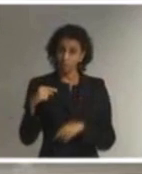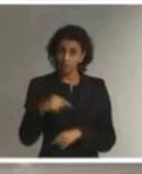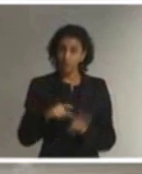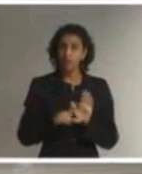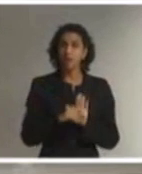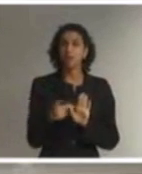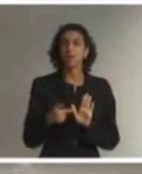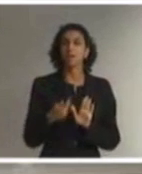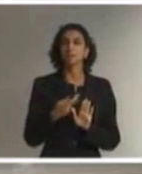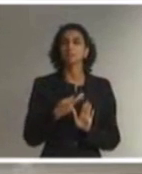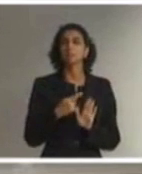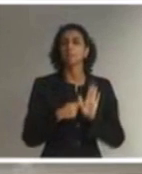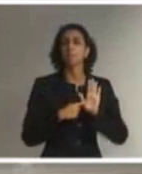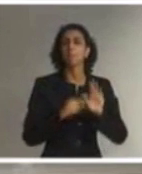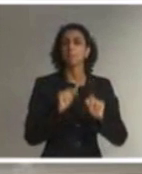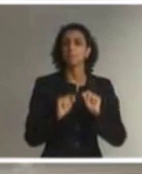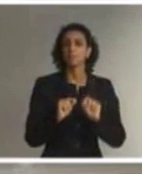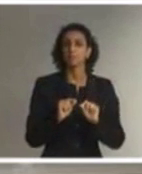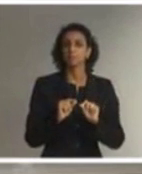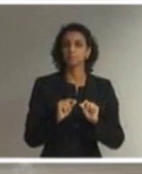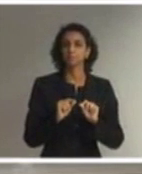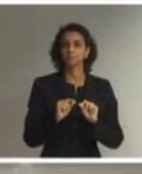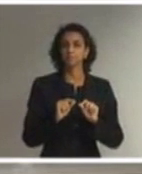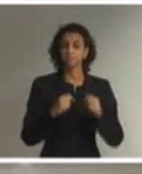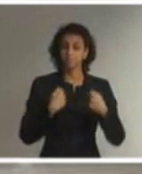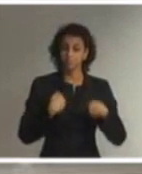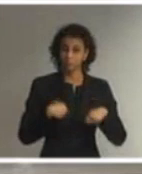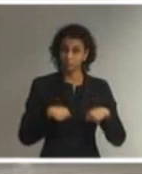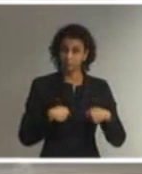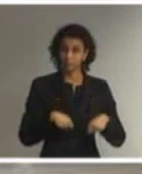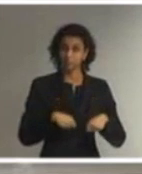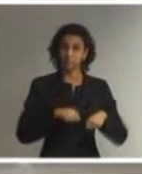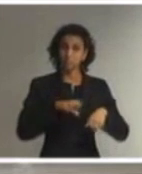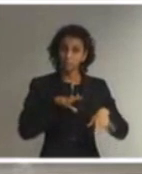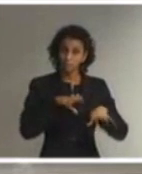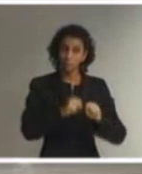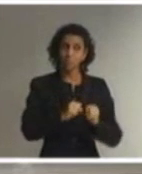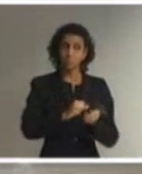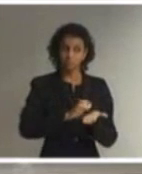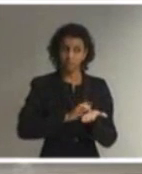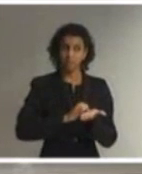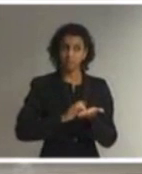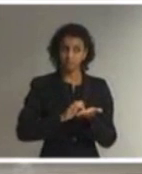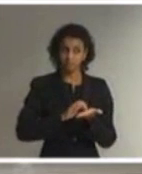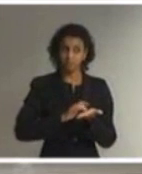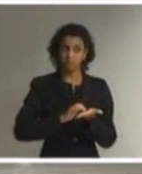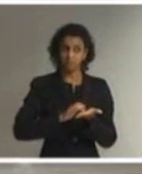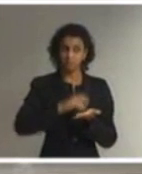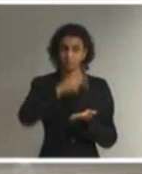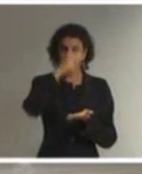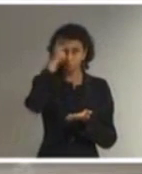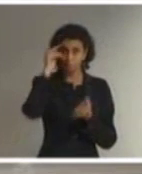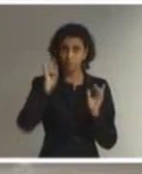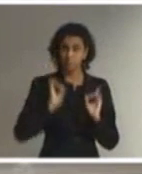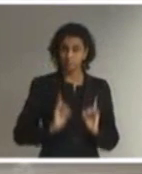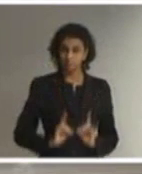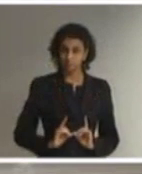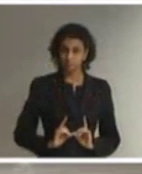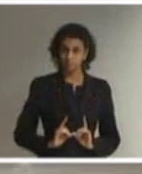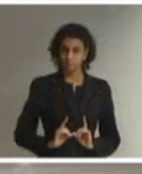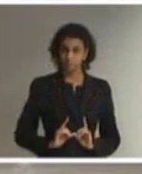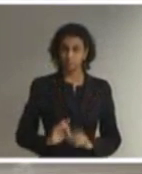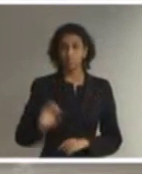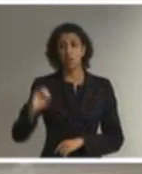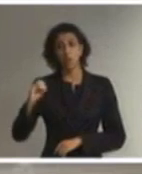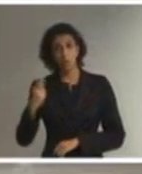a necessidade da formação em Braille da pessoa com deficiência. Ou, para as pessoas